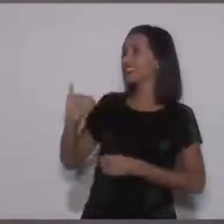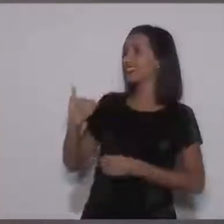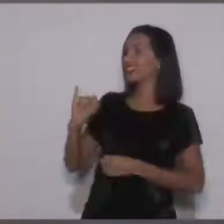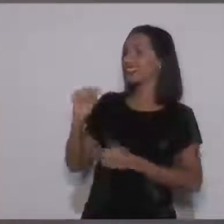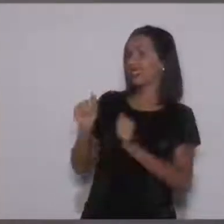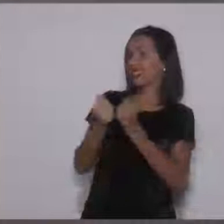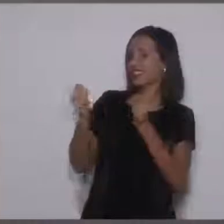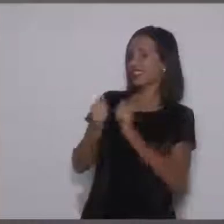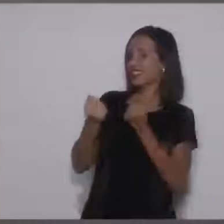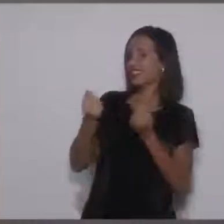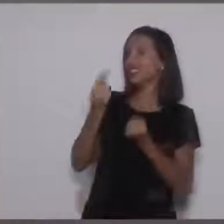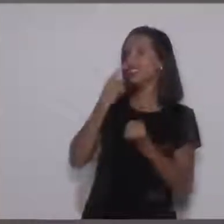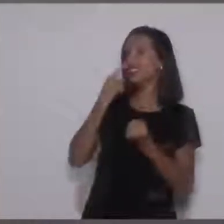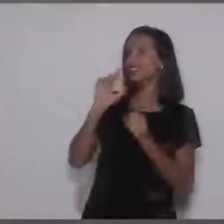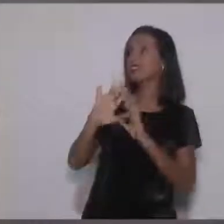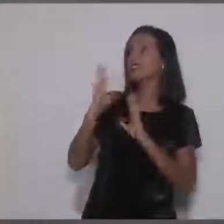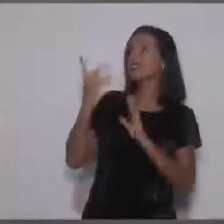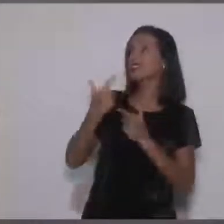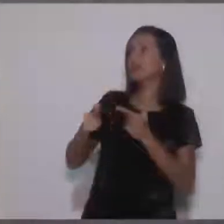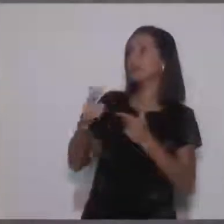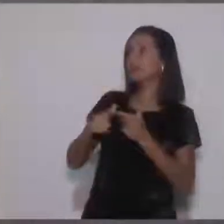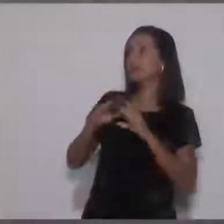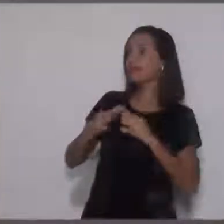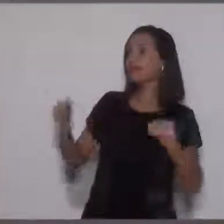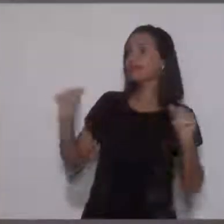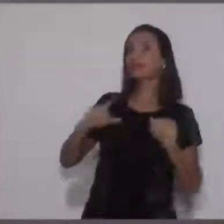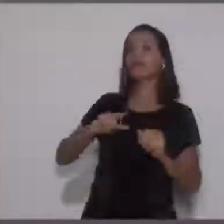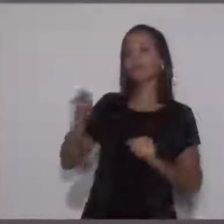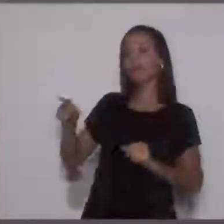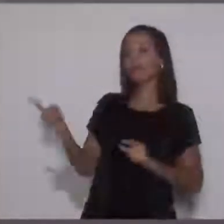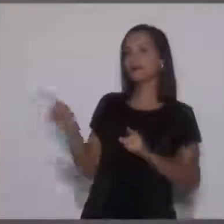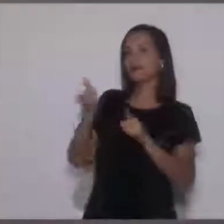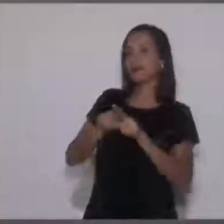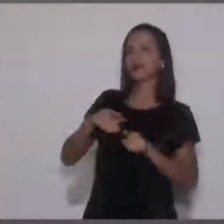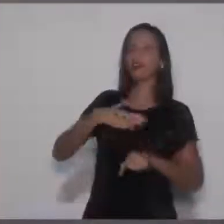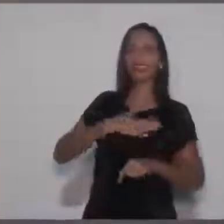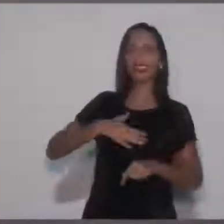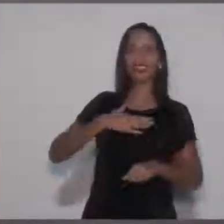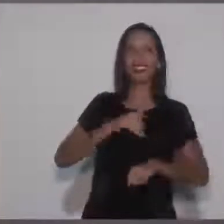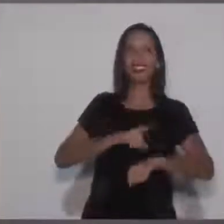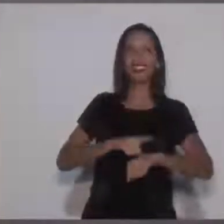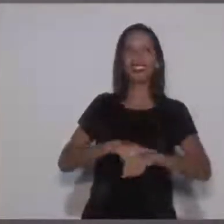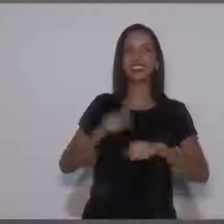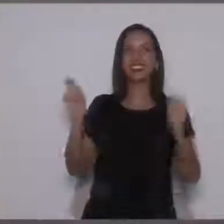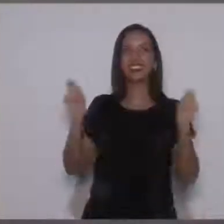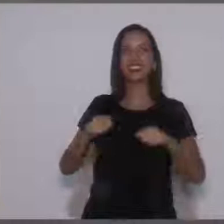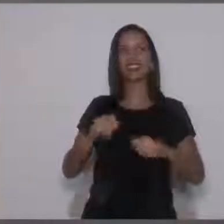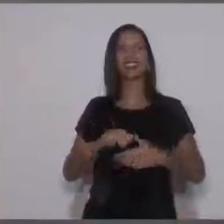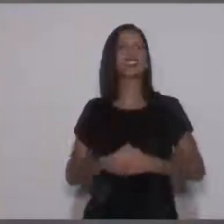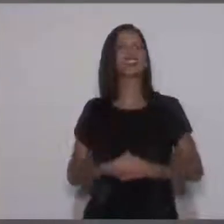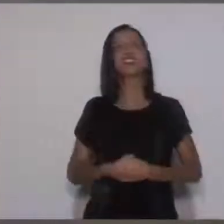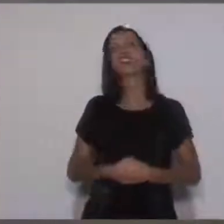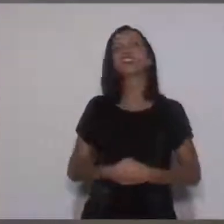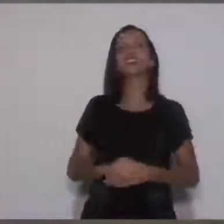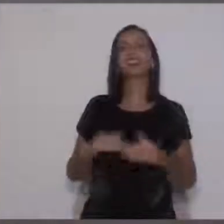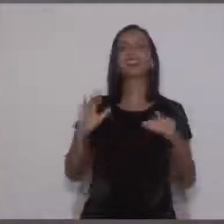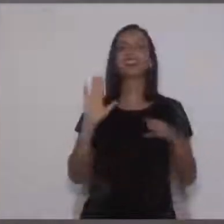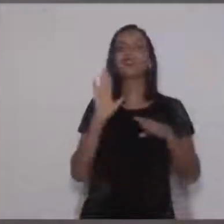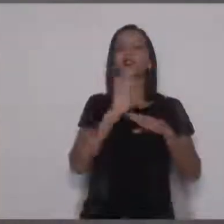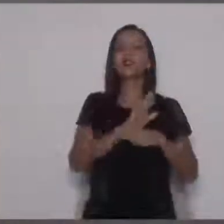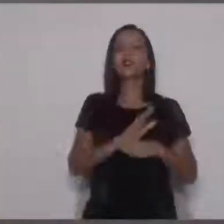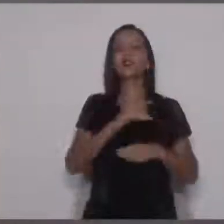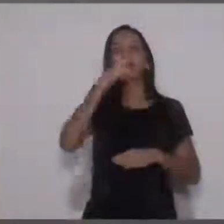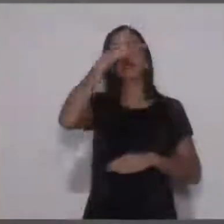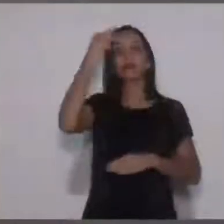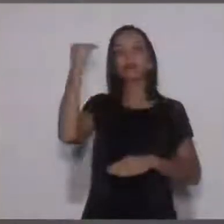resolve. Você que voltou agora também gosta dessas coisas aí, tem tempo suficiente para isso, para que de repente auxilie a